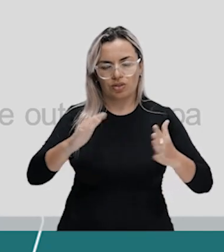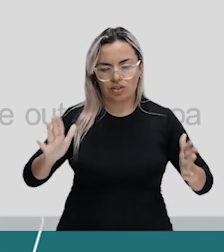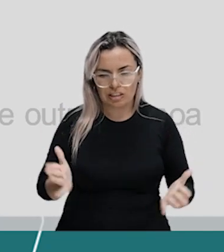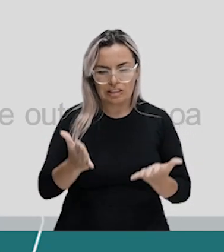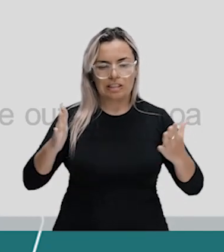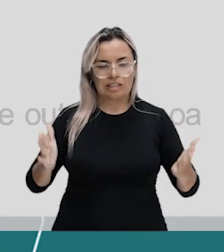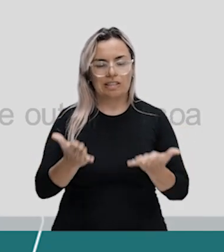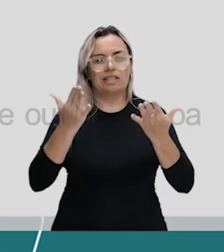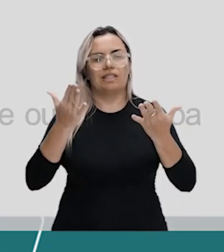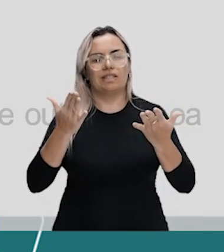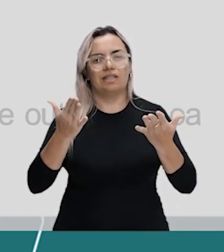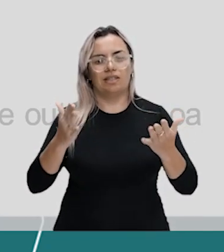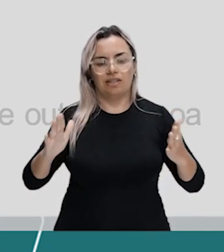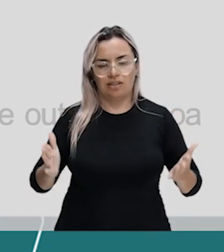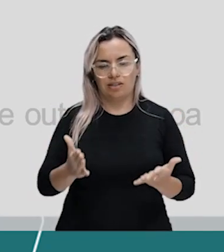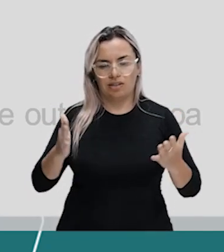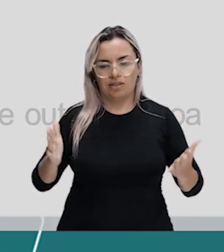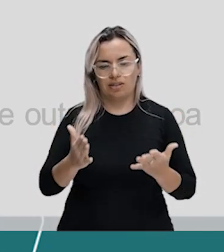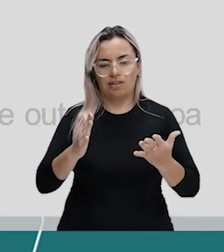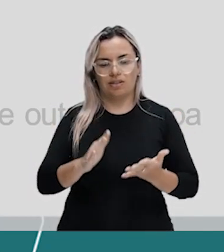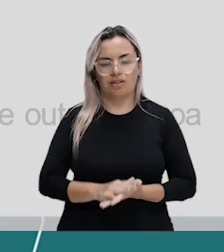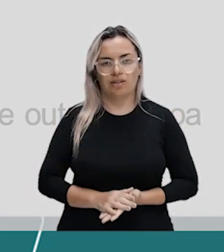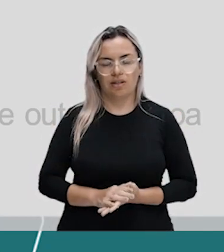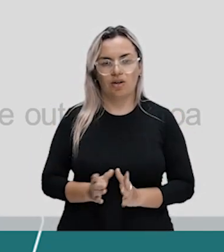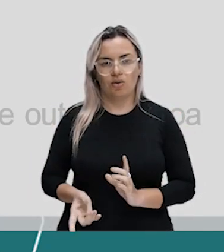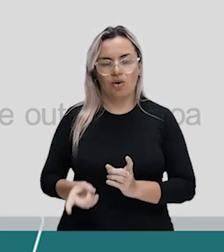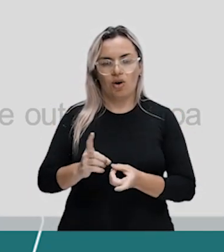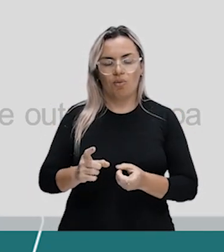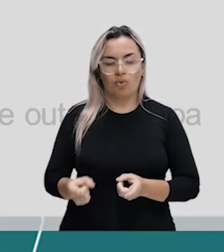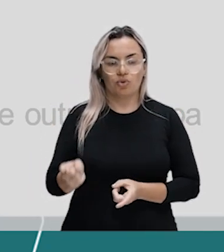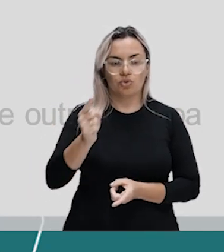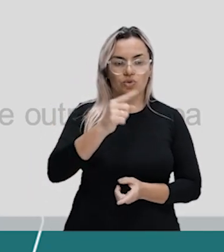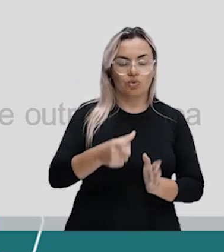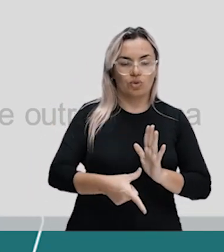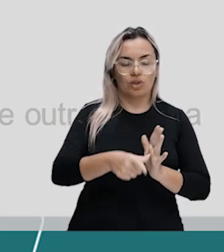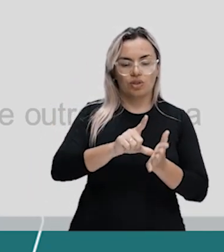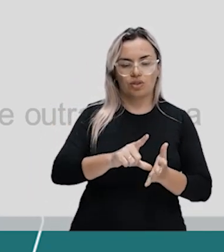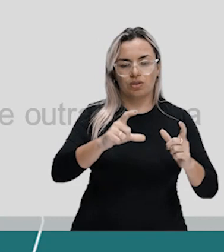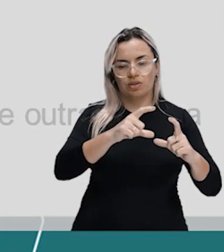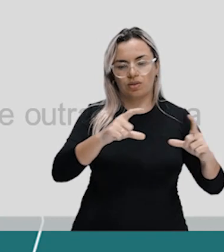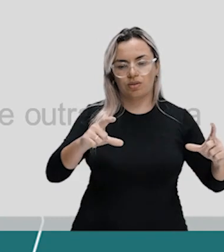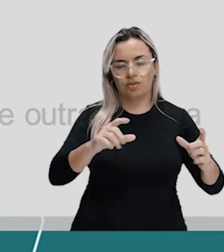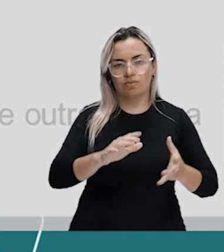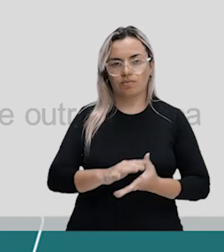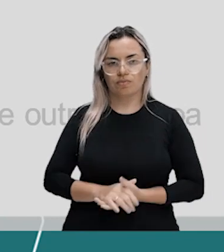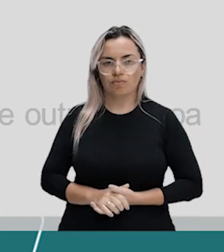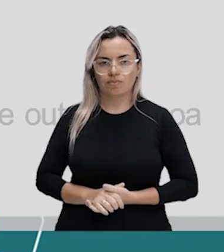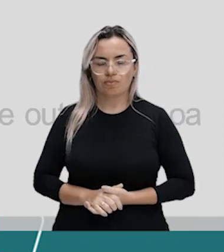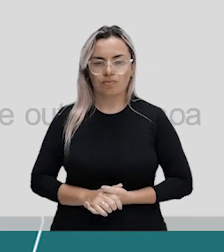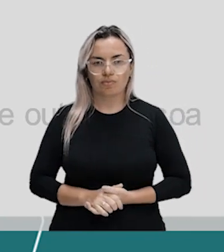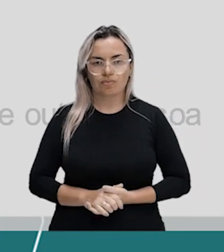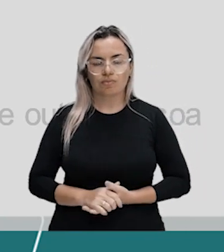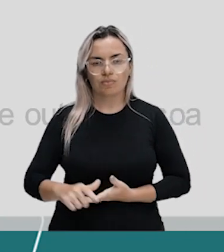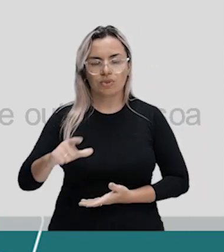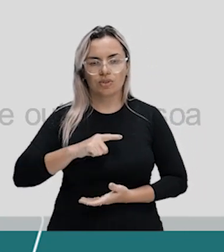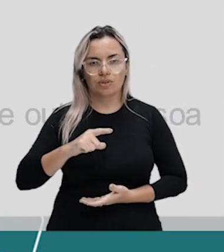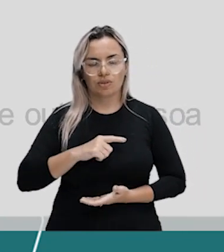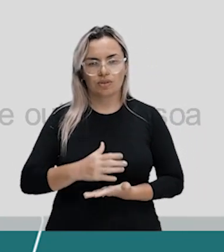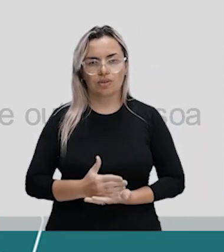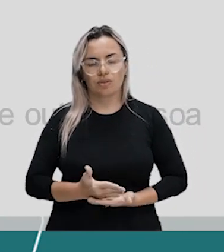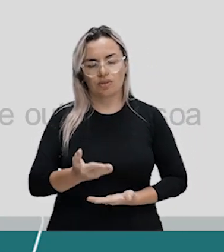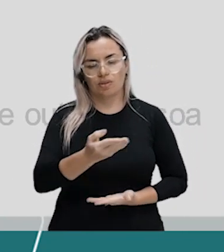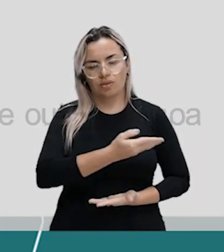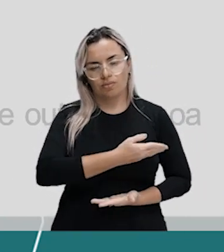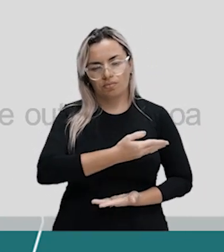cima. Esse aqui serve para contestar aqui o que está em cima. Se eu tenho algum amigo que está andando de